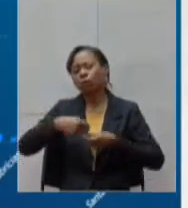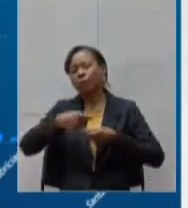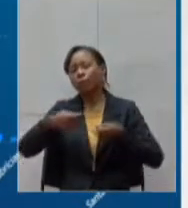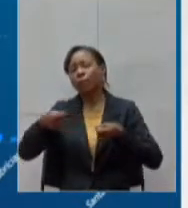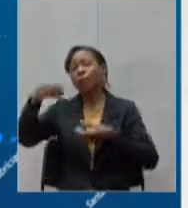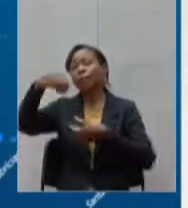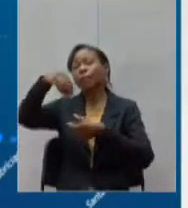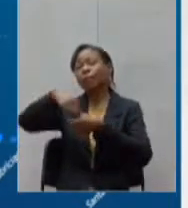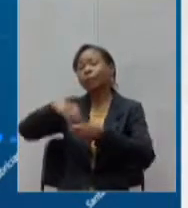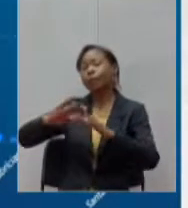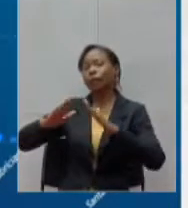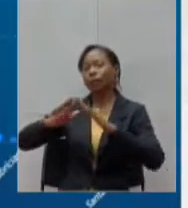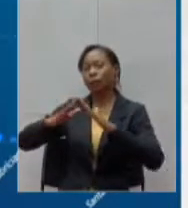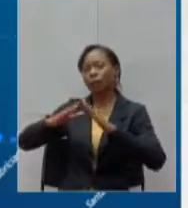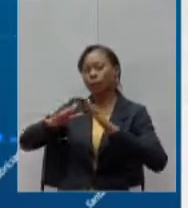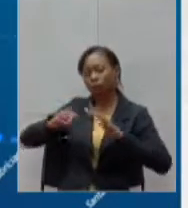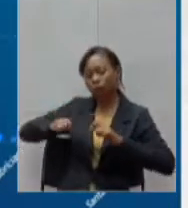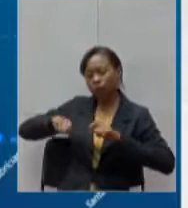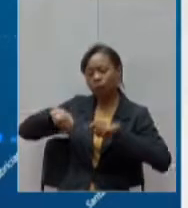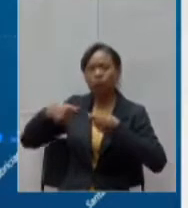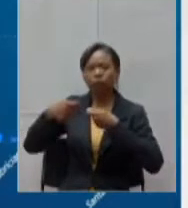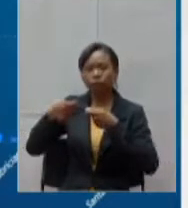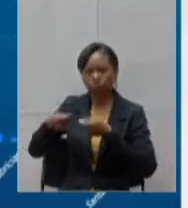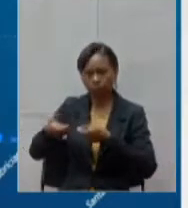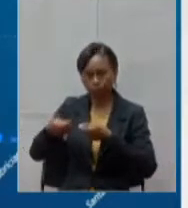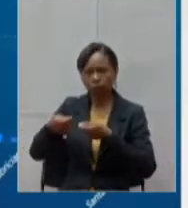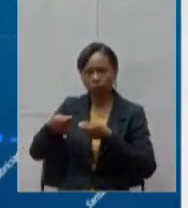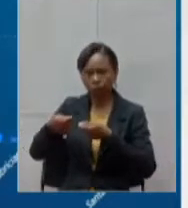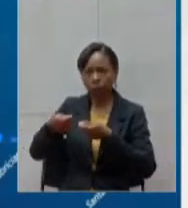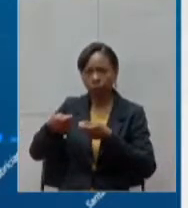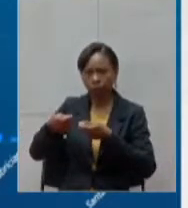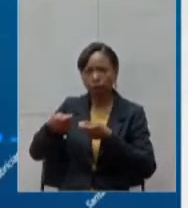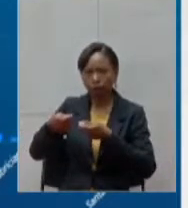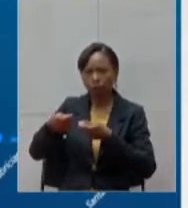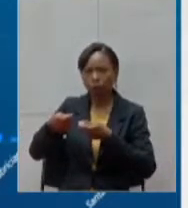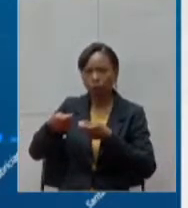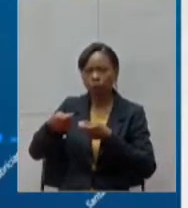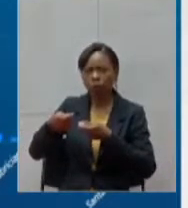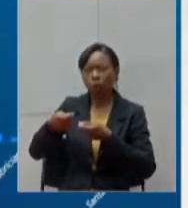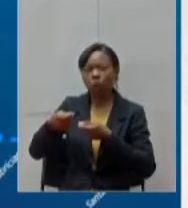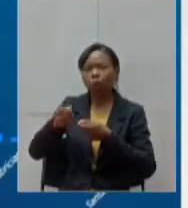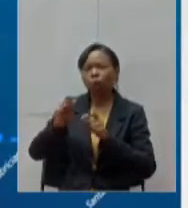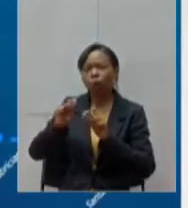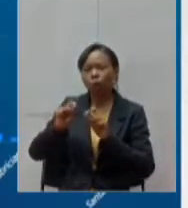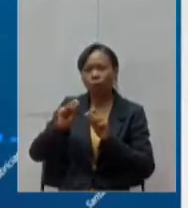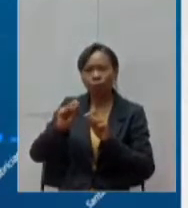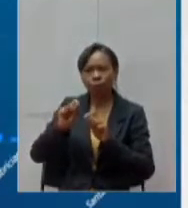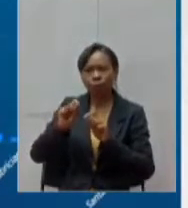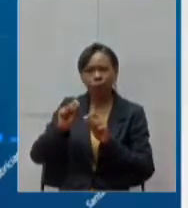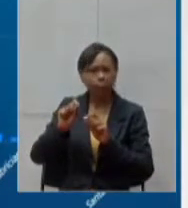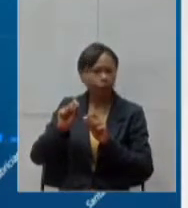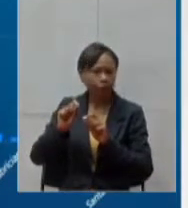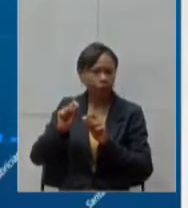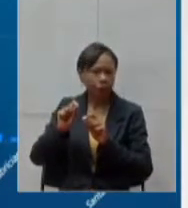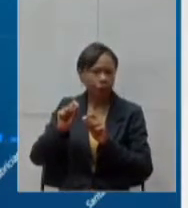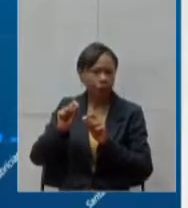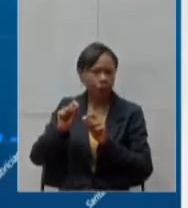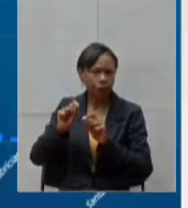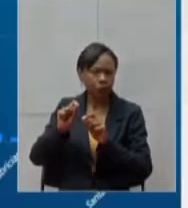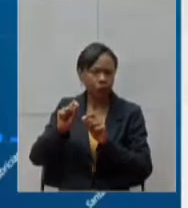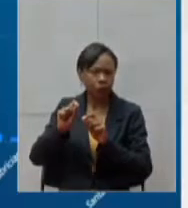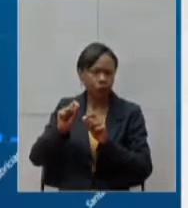e essas entregas estão sendo feitas para os pacientes de alto risco, aqueles que não devem efetivamente